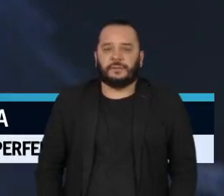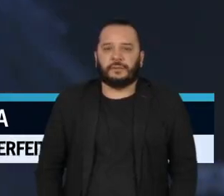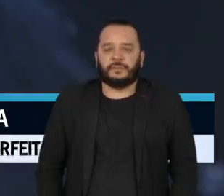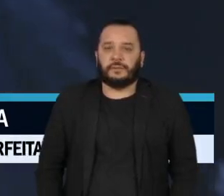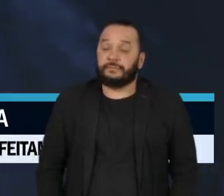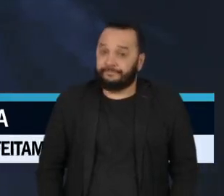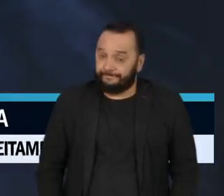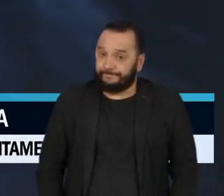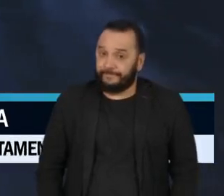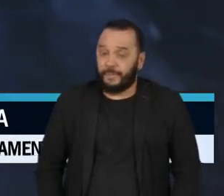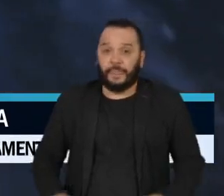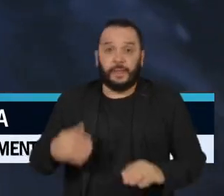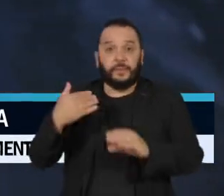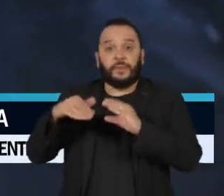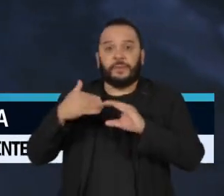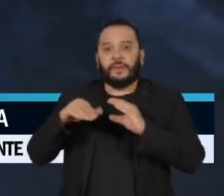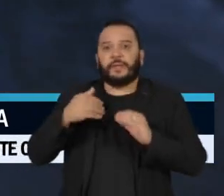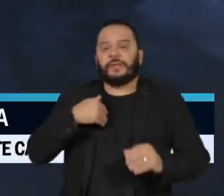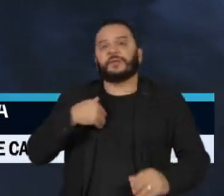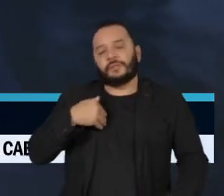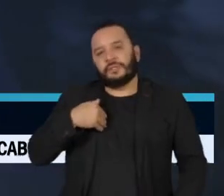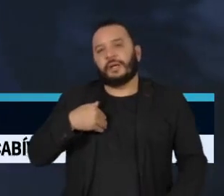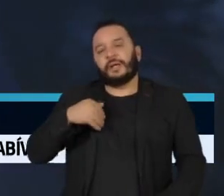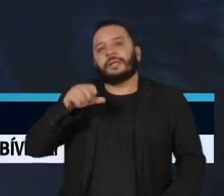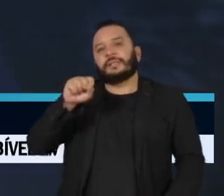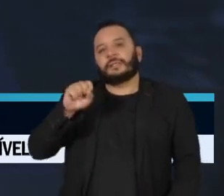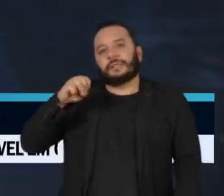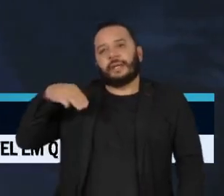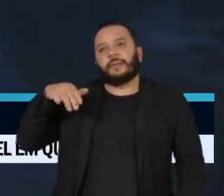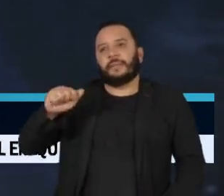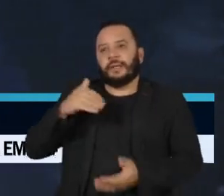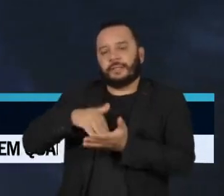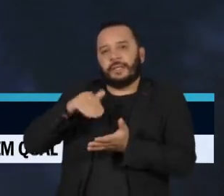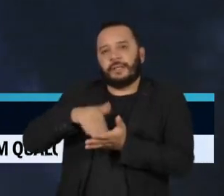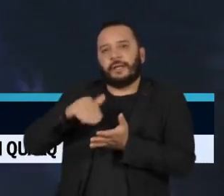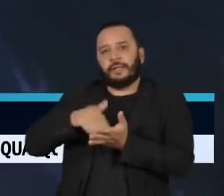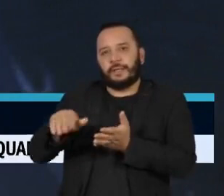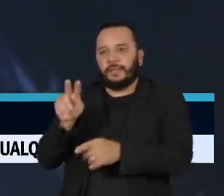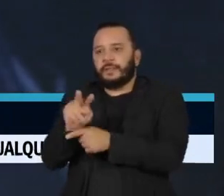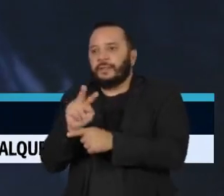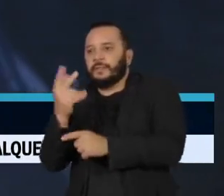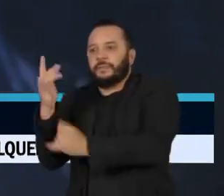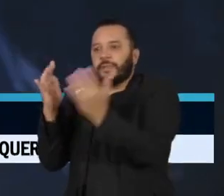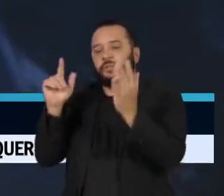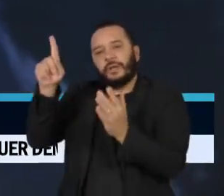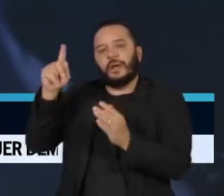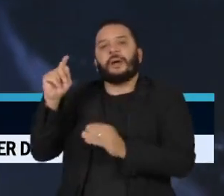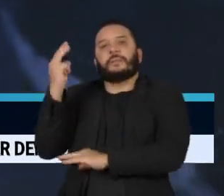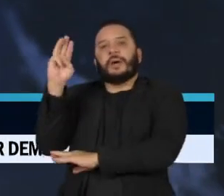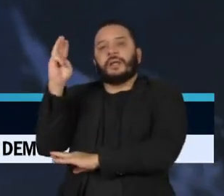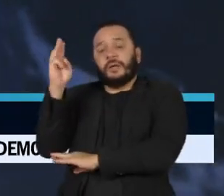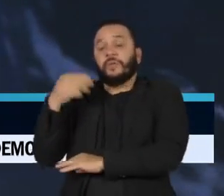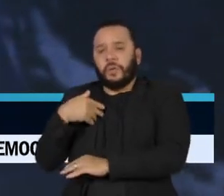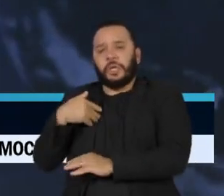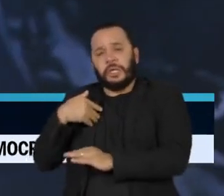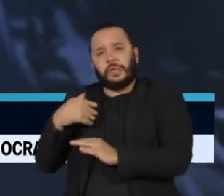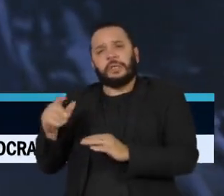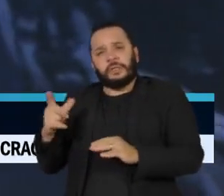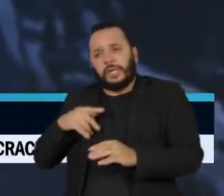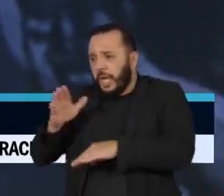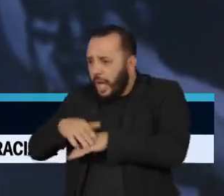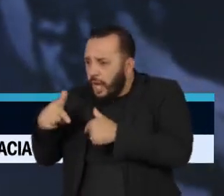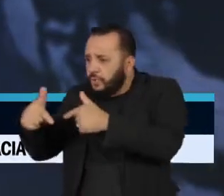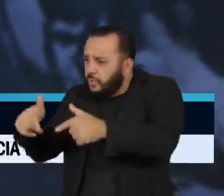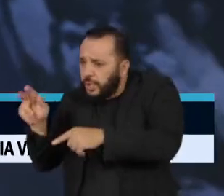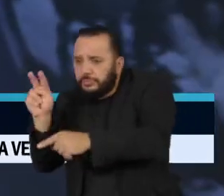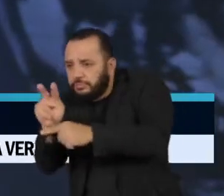Por e-mail, a SEMA, Secretaria de Meio Ambiente do Maranhão, diz que colabora com as ações de combate ao desmatamento e queimadas, realizado